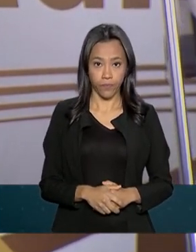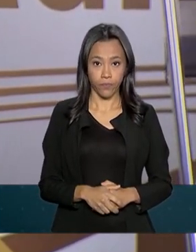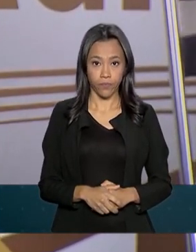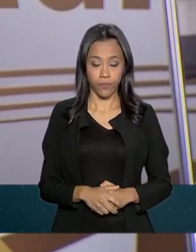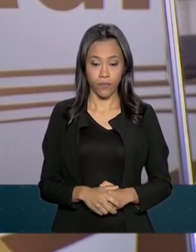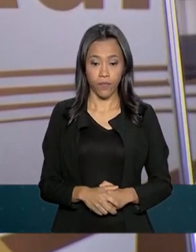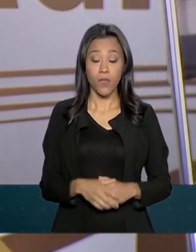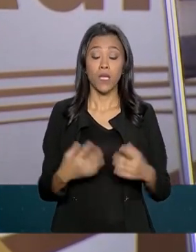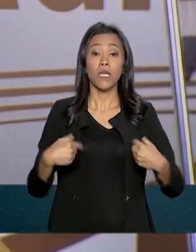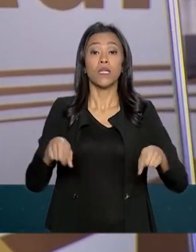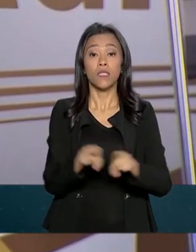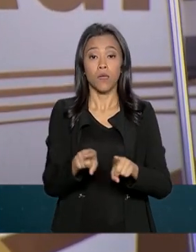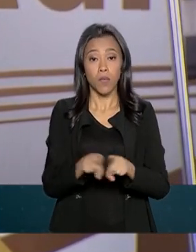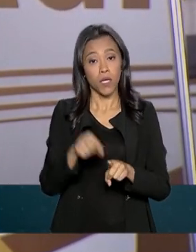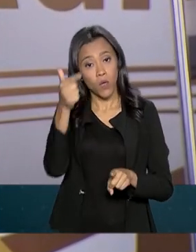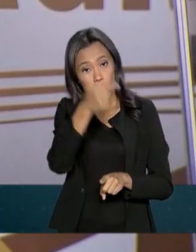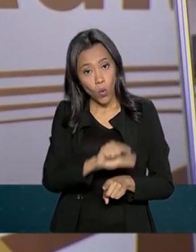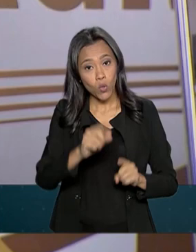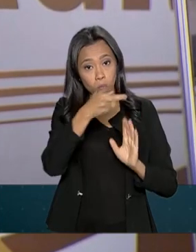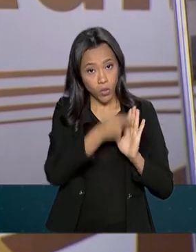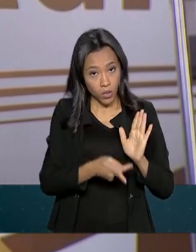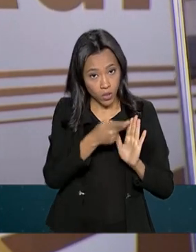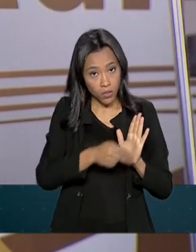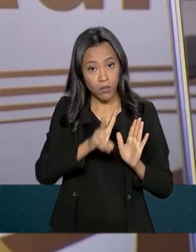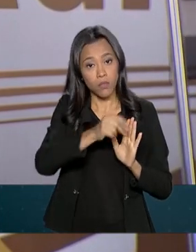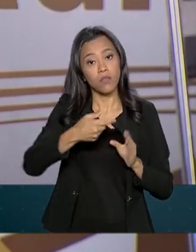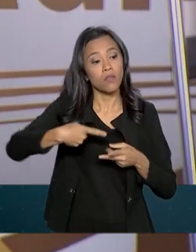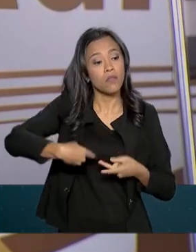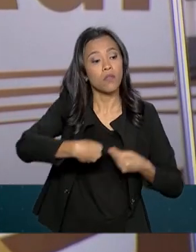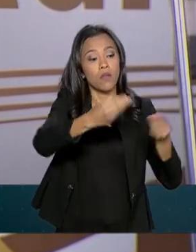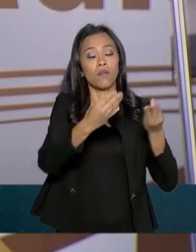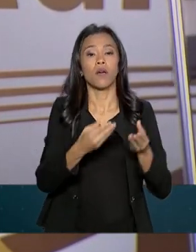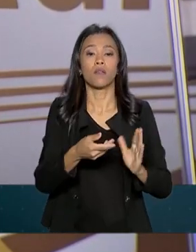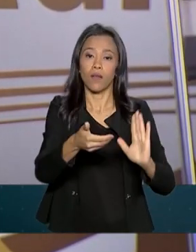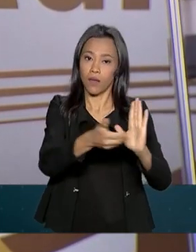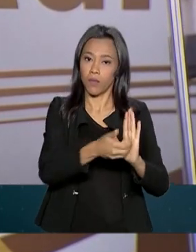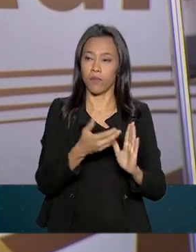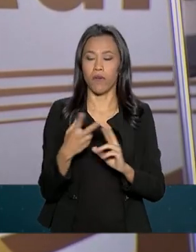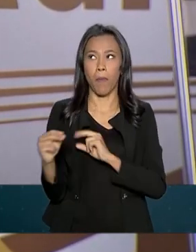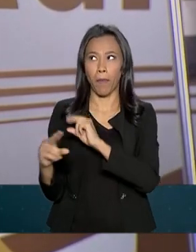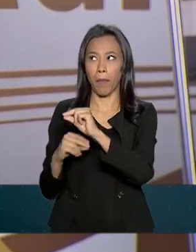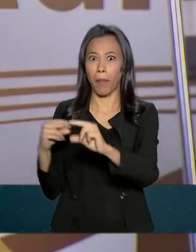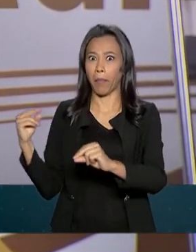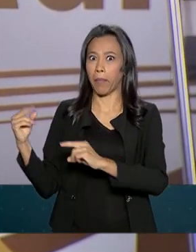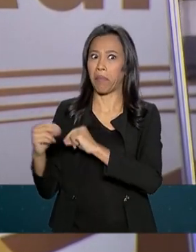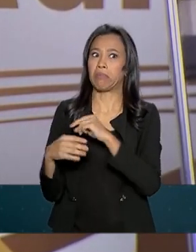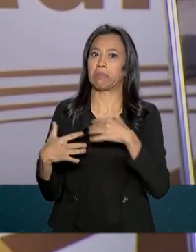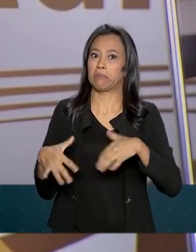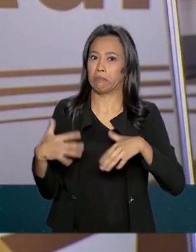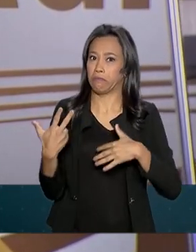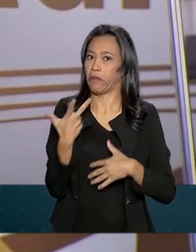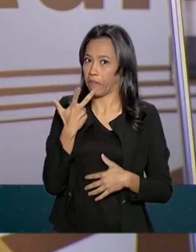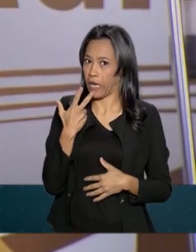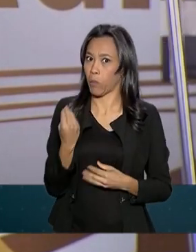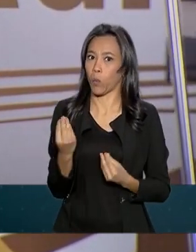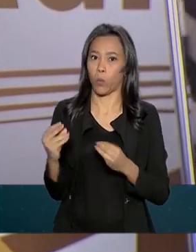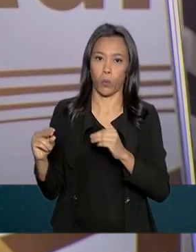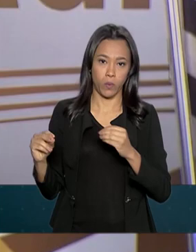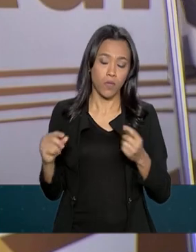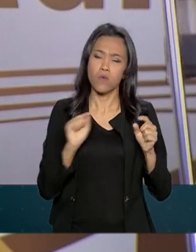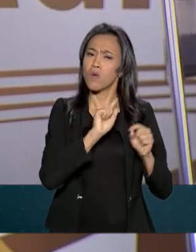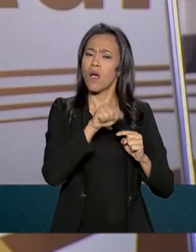E também, um projeto nosso, que será enviado à Câmara, vai dar o que falar, mas é uma maneira que nós temos de